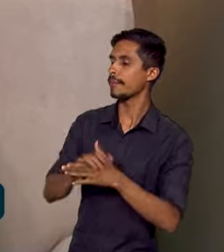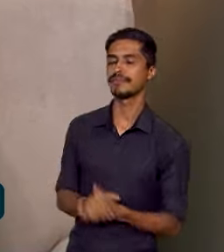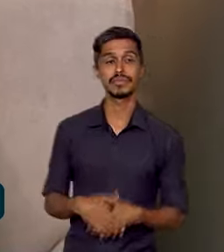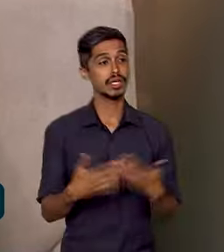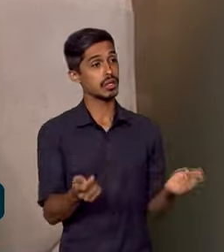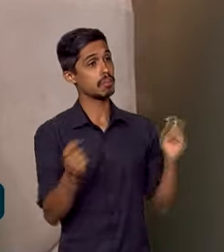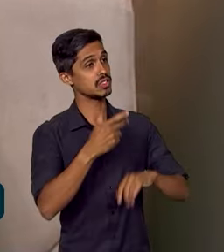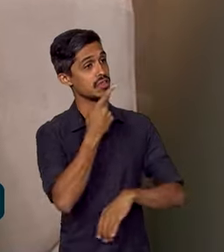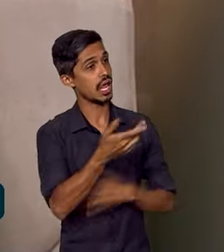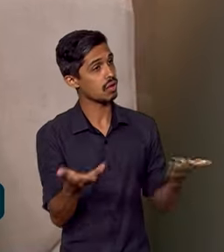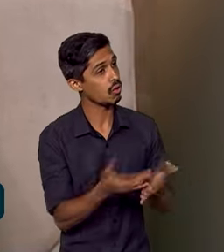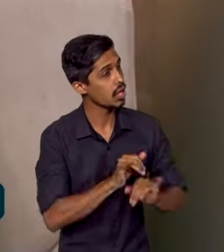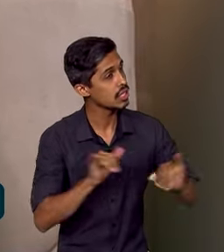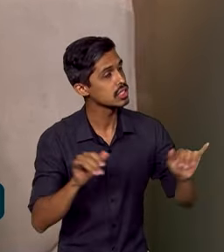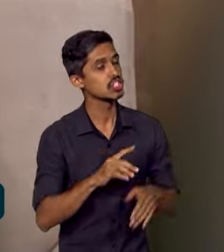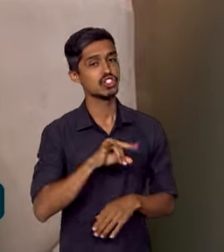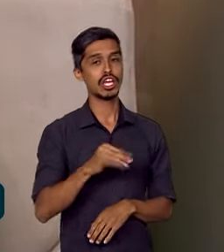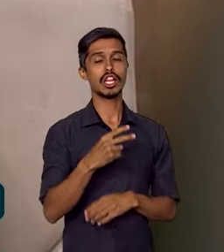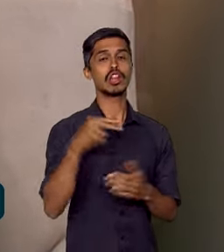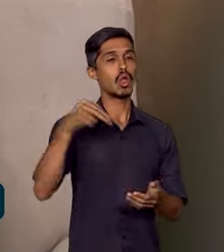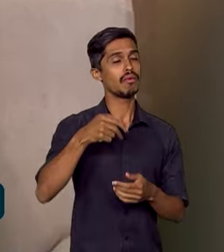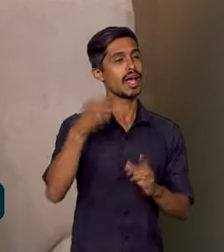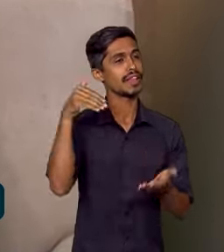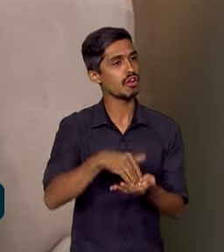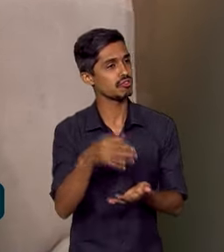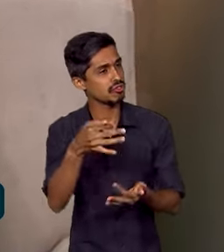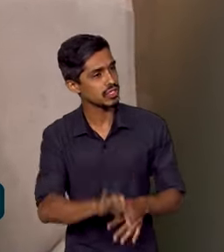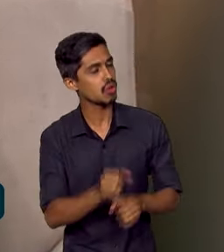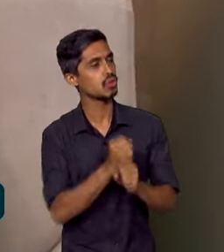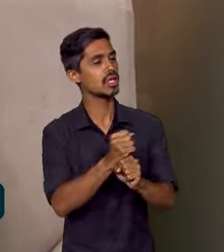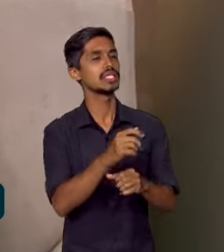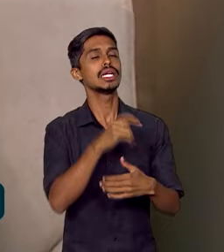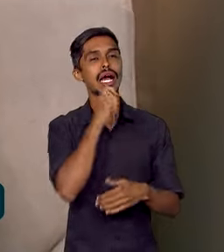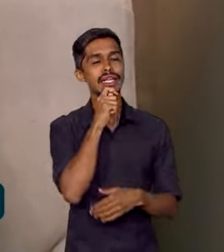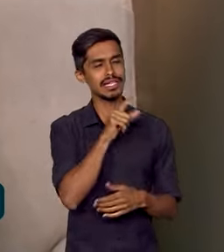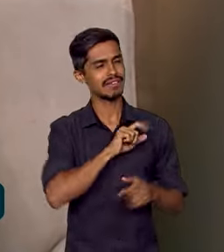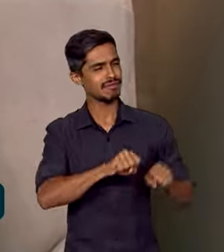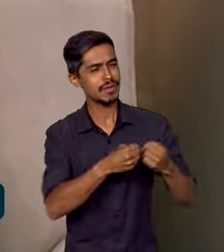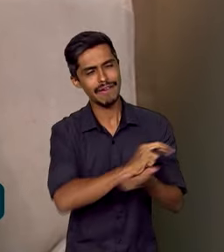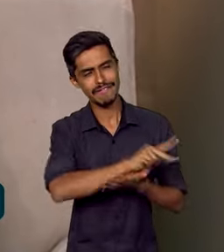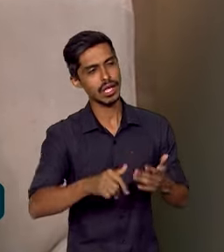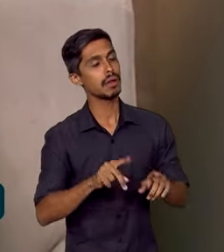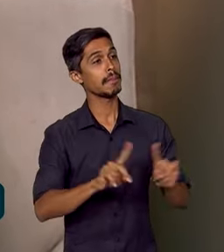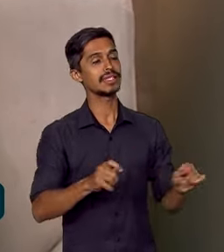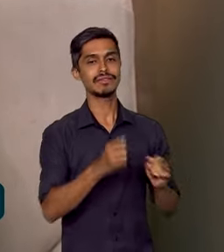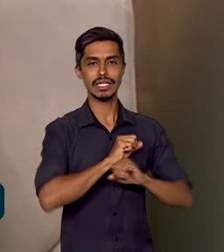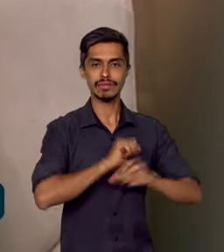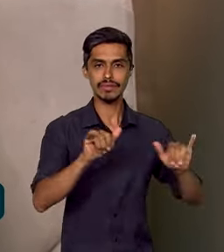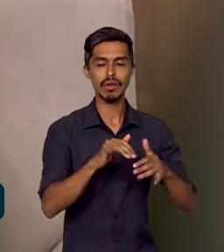antecipar é que de agora, de novembro, até o final do ano, a gente já vai ter muitas ações, mas a gente vai lançar